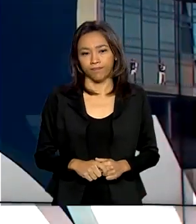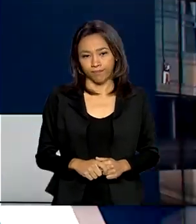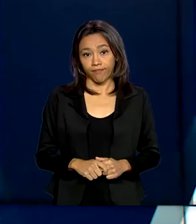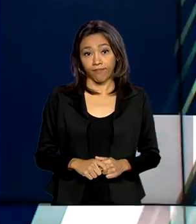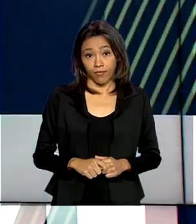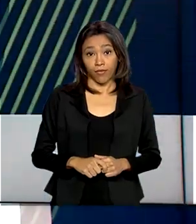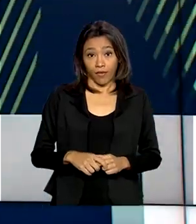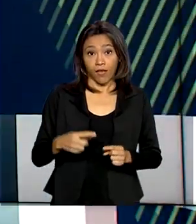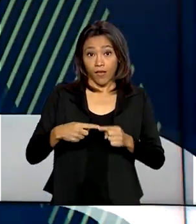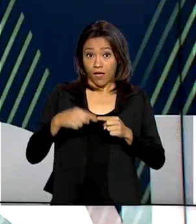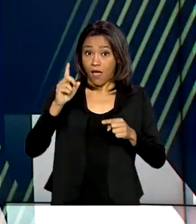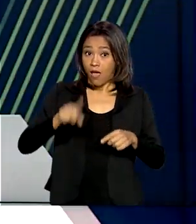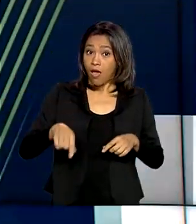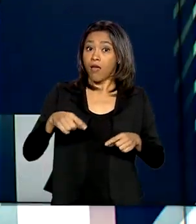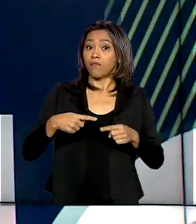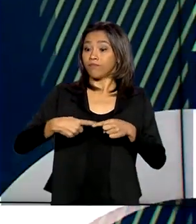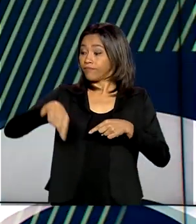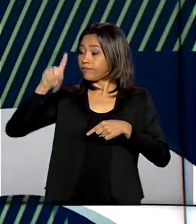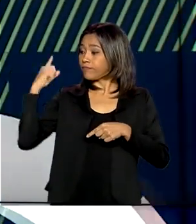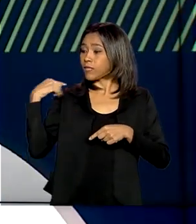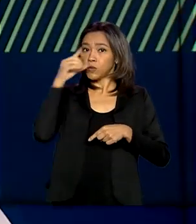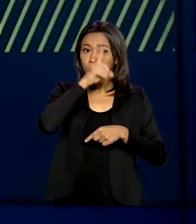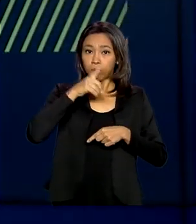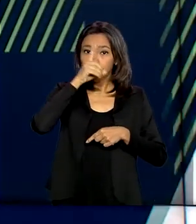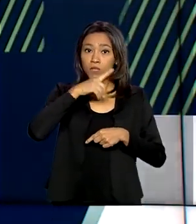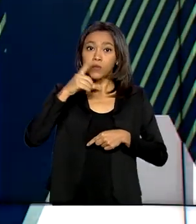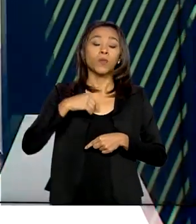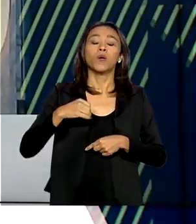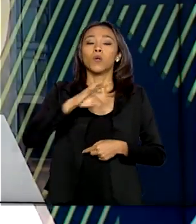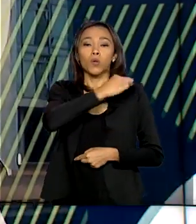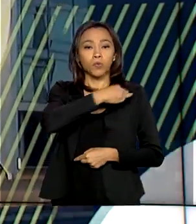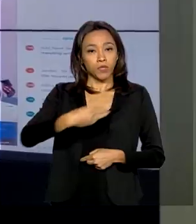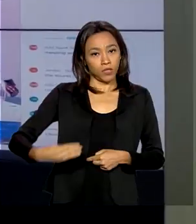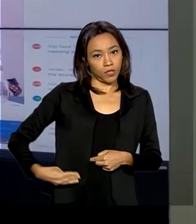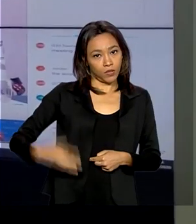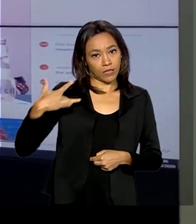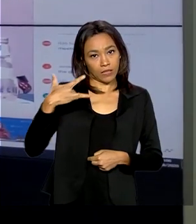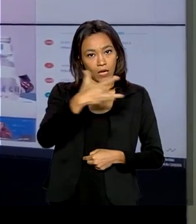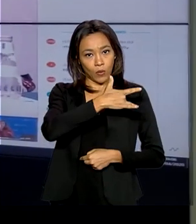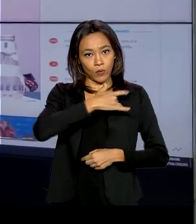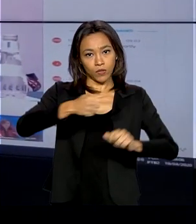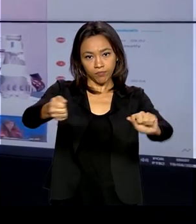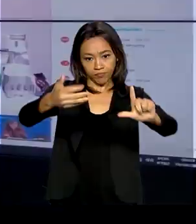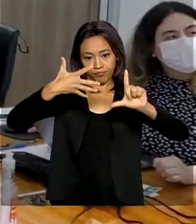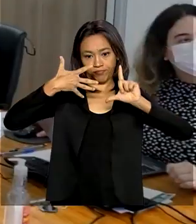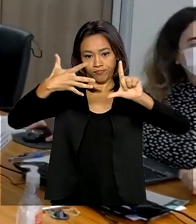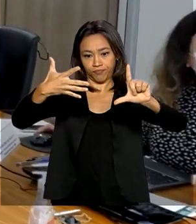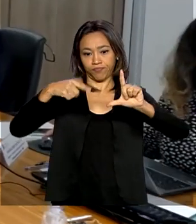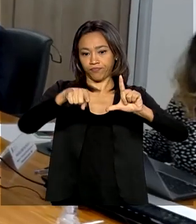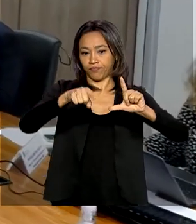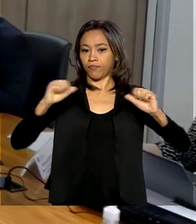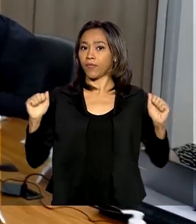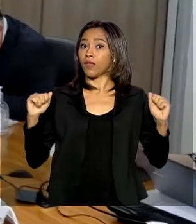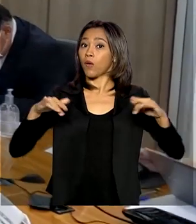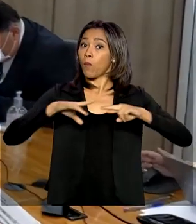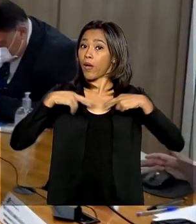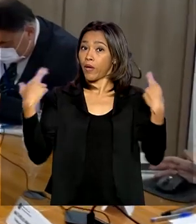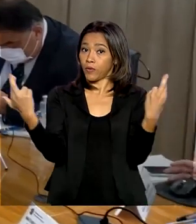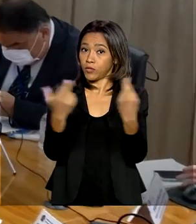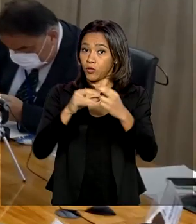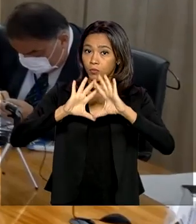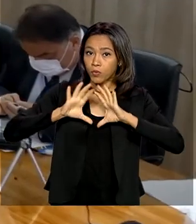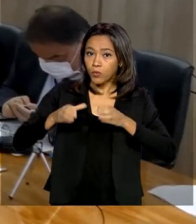Neste domingo, por videoconferência, o ministro da Saúde, Nelson Teich, participou de uma reunião promovida pelo G20